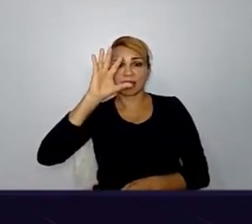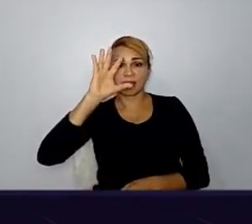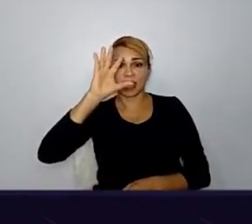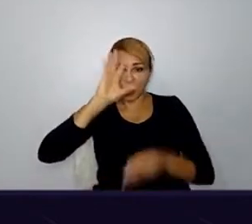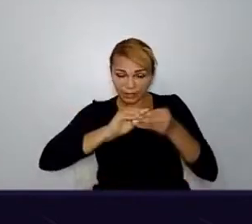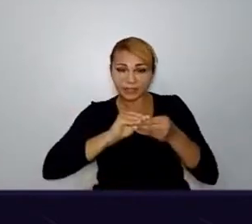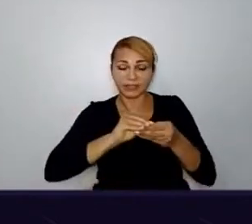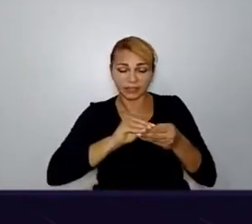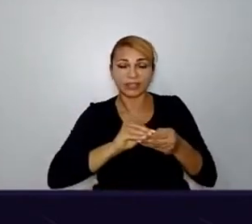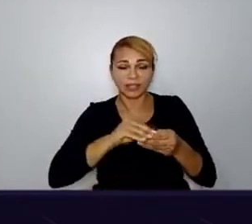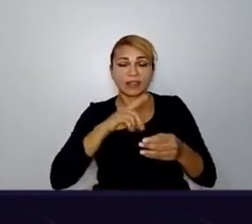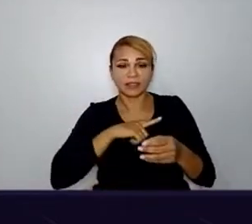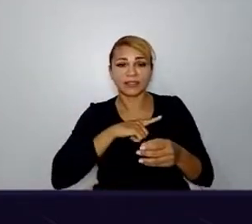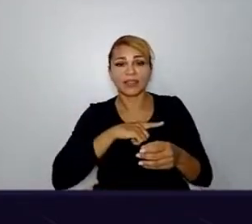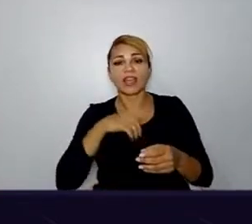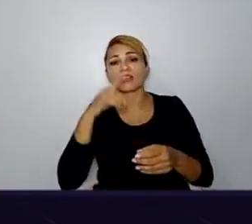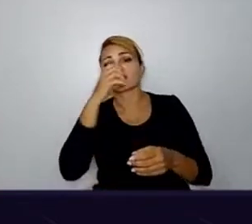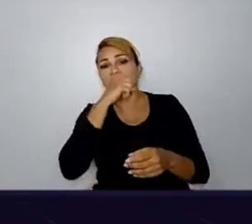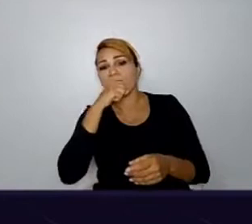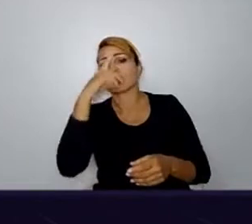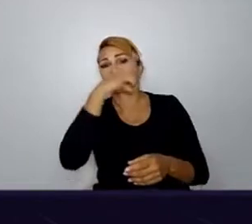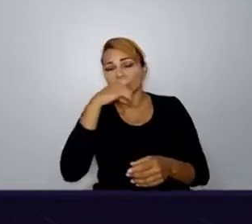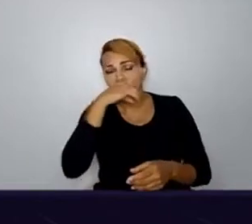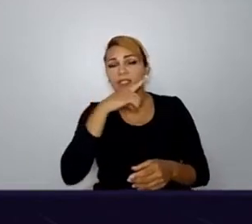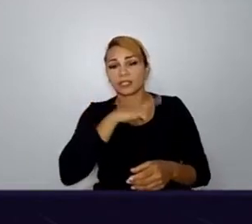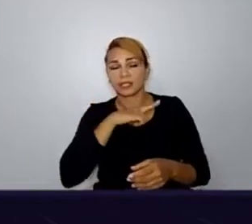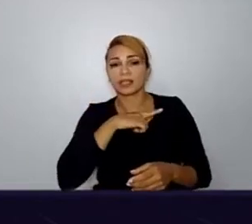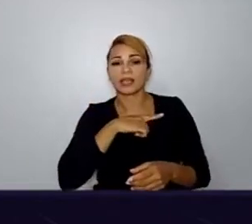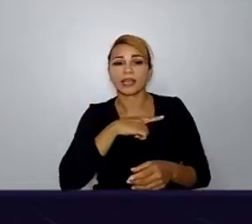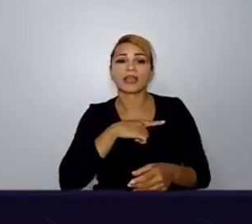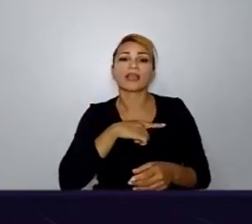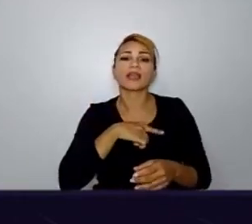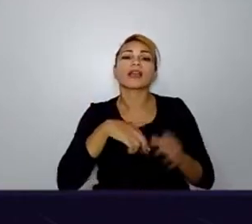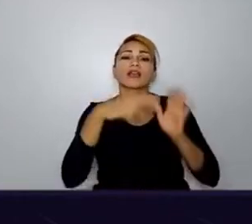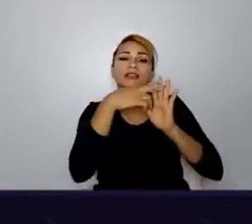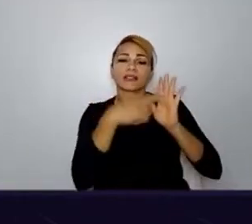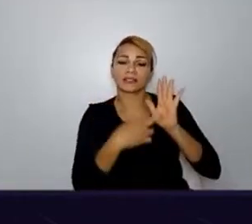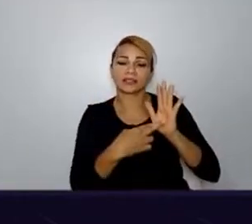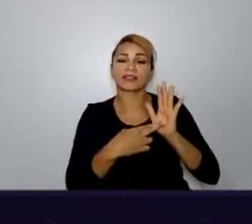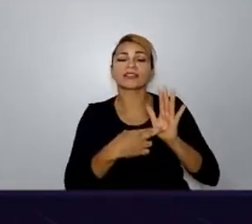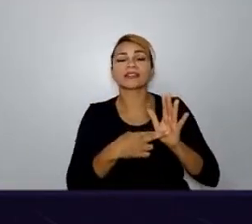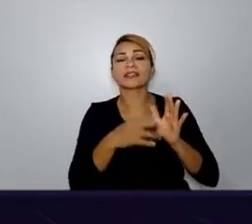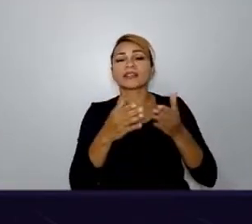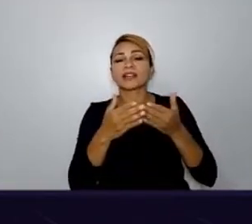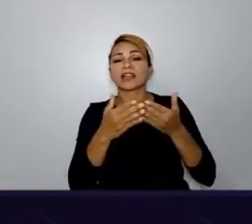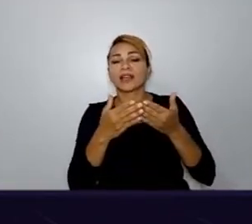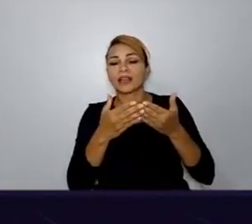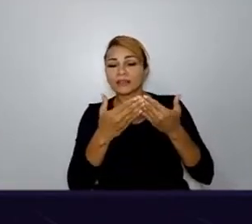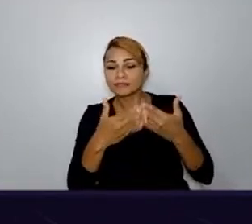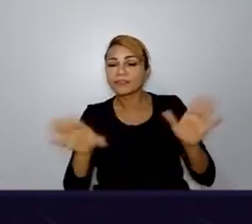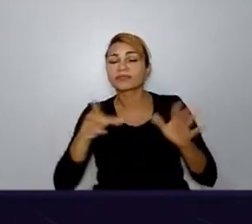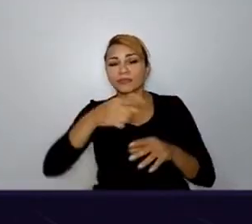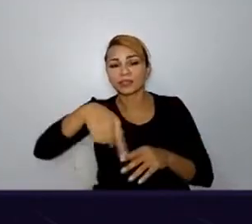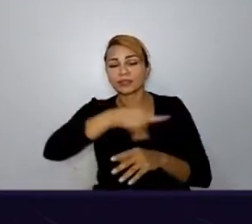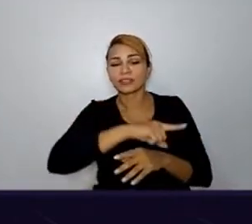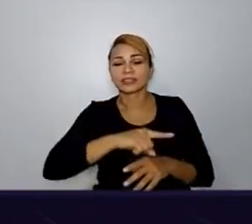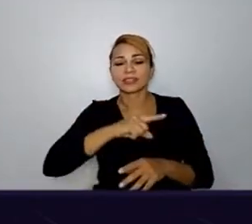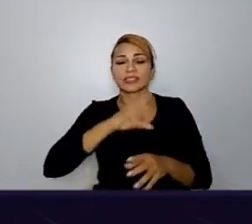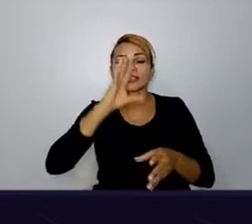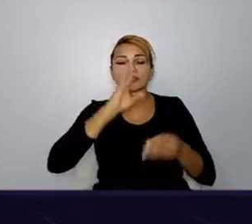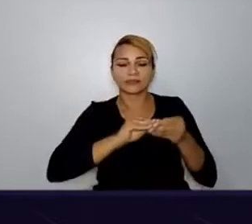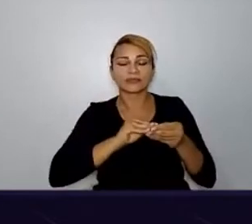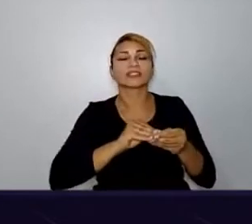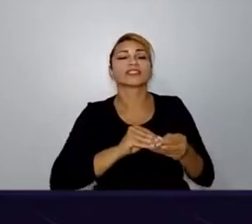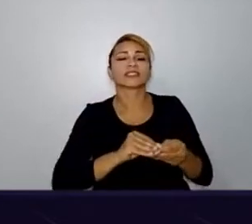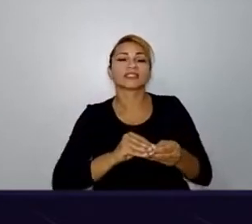semana de sprints e tutoriais, e é isso, deixar um espacinho para a Ana se despedir do seu público e a gente sai. É